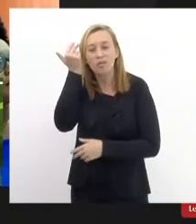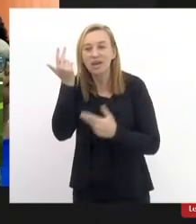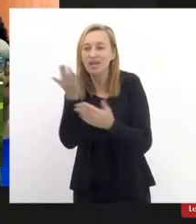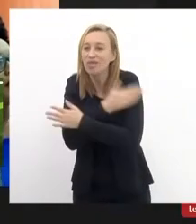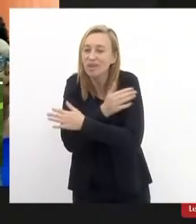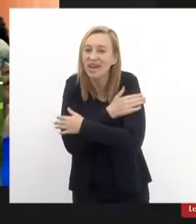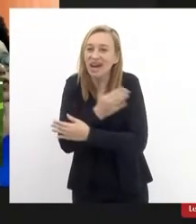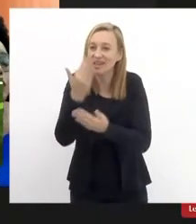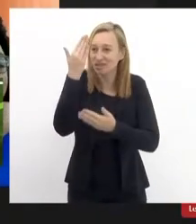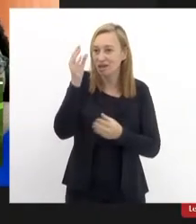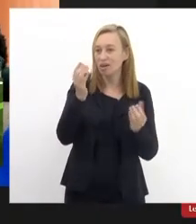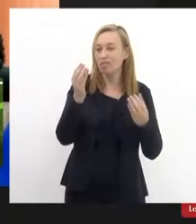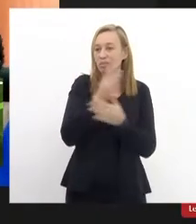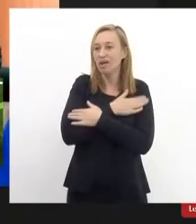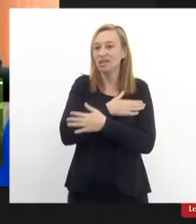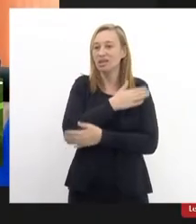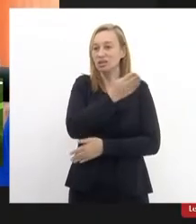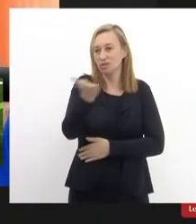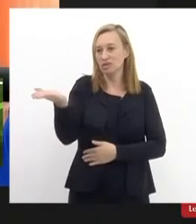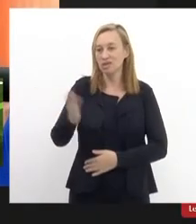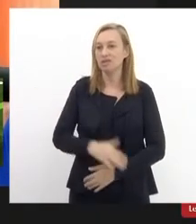amigo um abraço a todas e todos